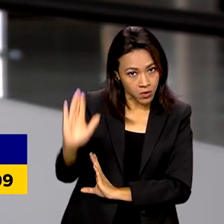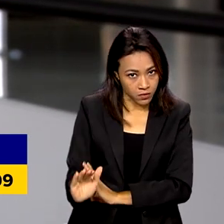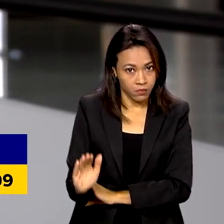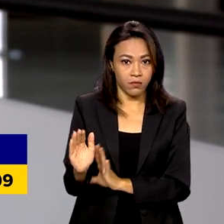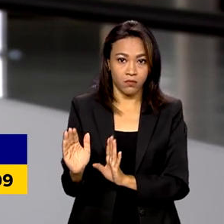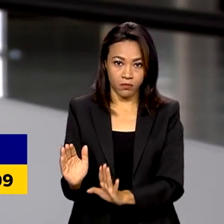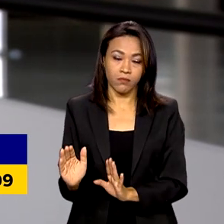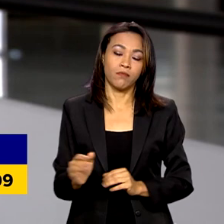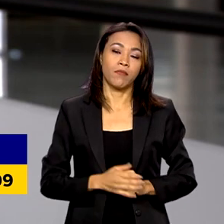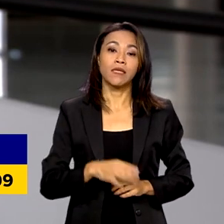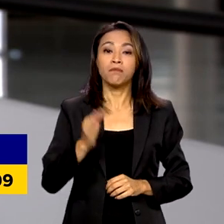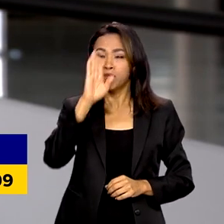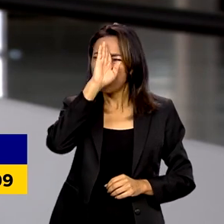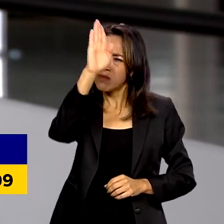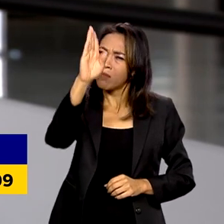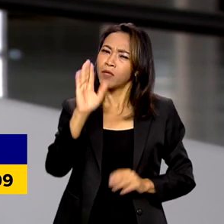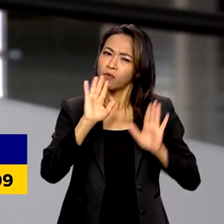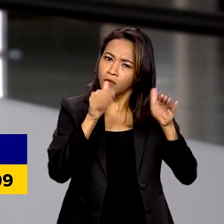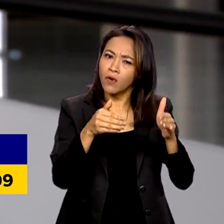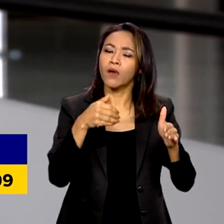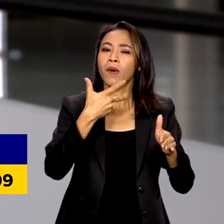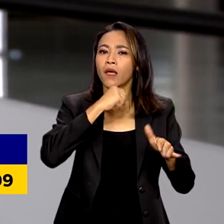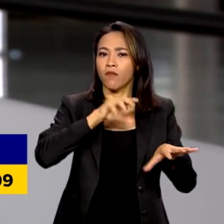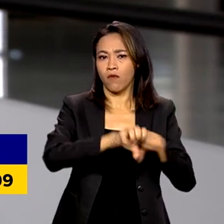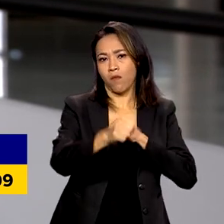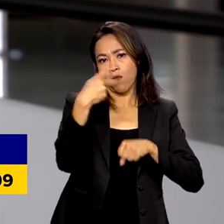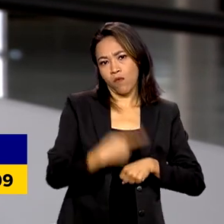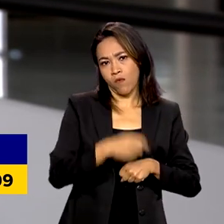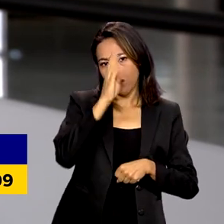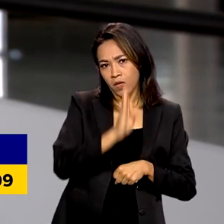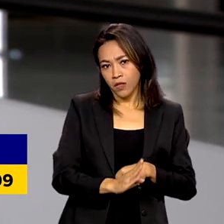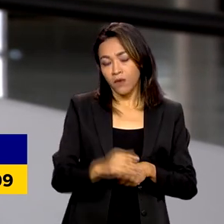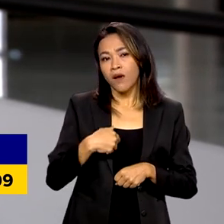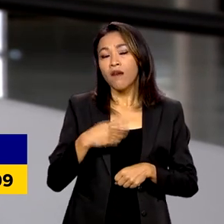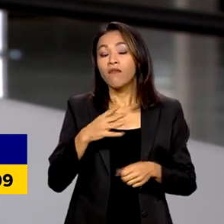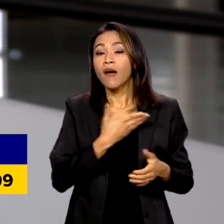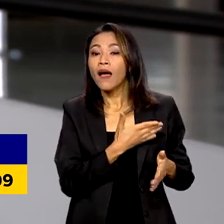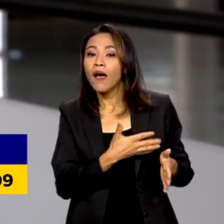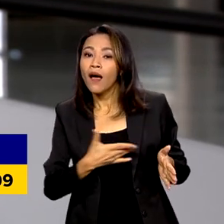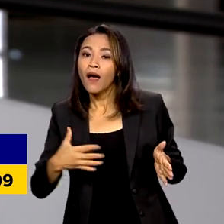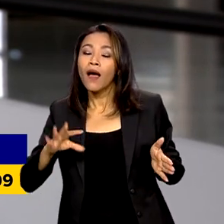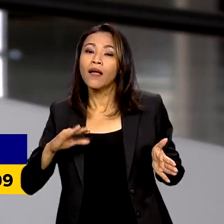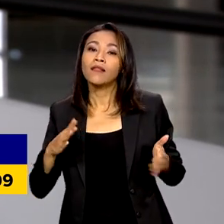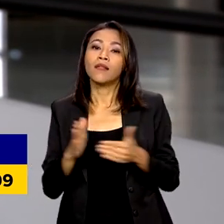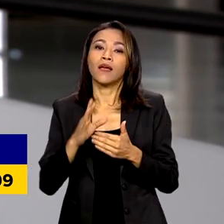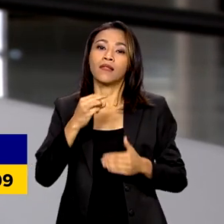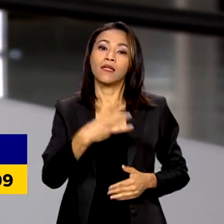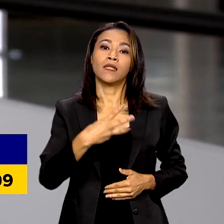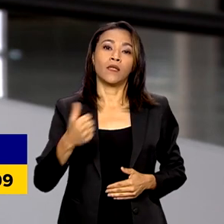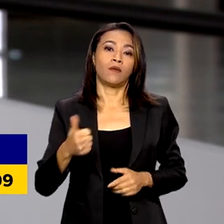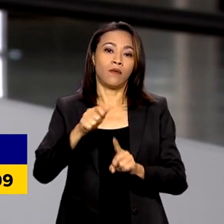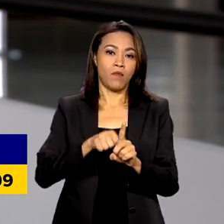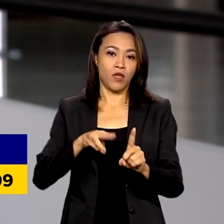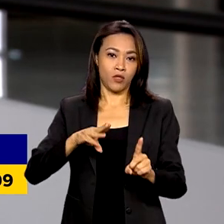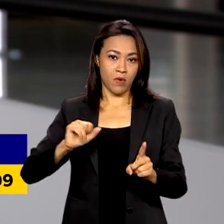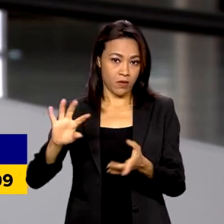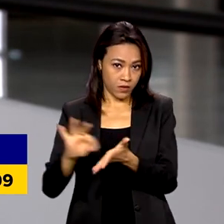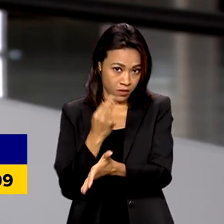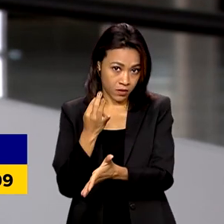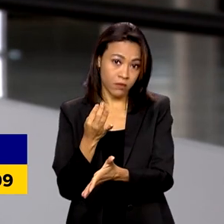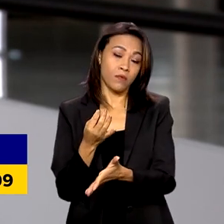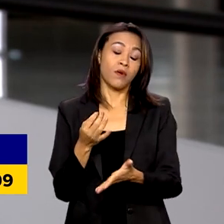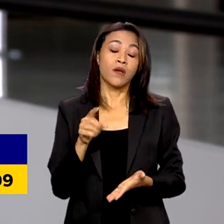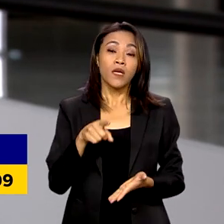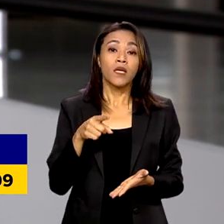brasileiros. As inscrições vão até o dia 31 de maio. Segundo o governo, a expectativa é que esses médicos comecem a